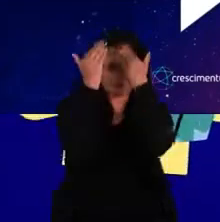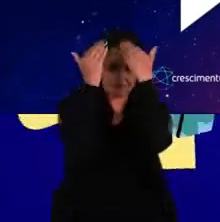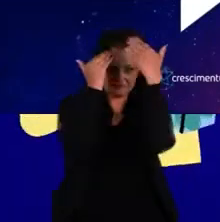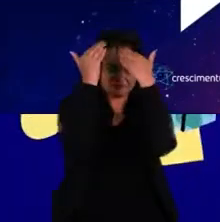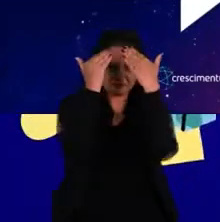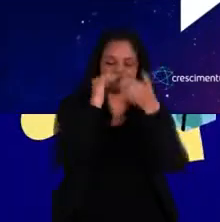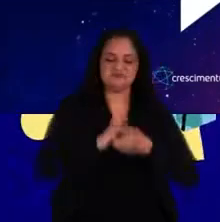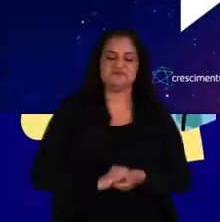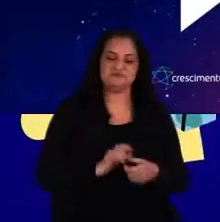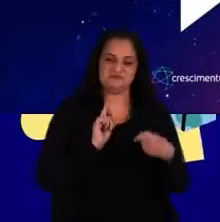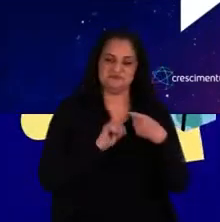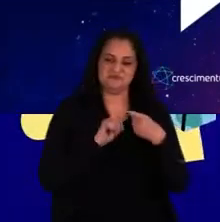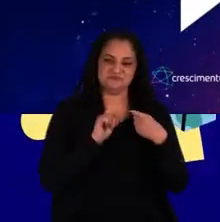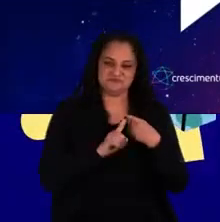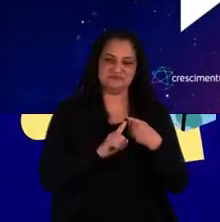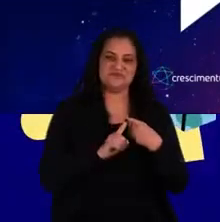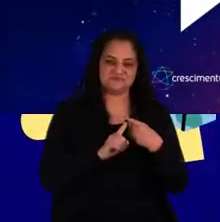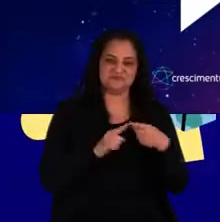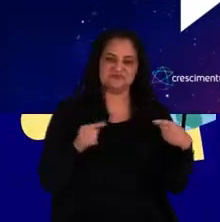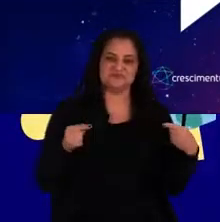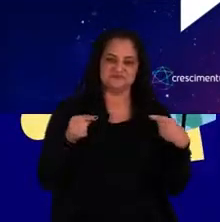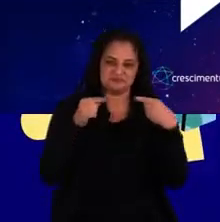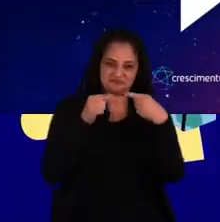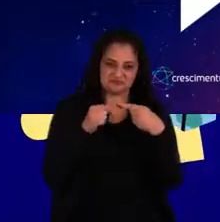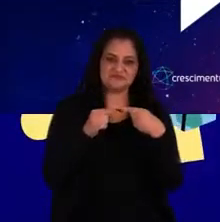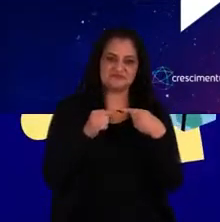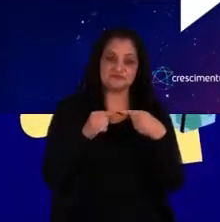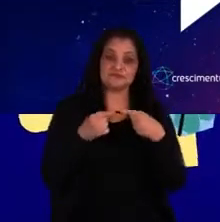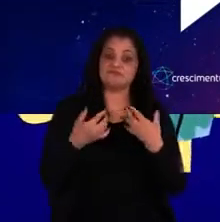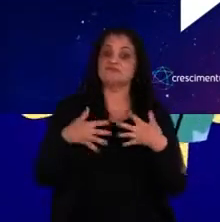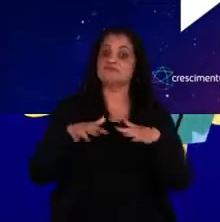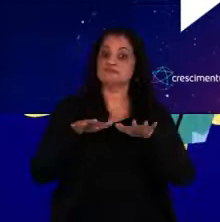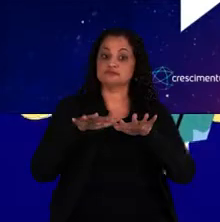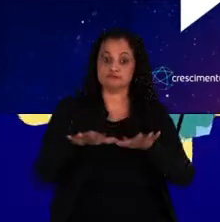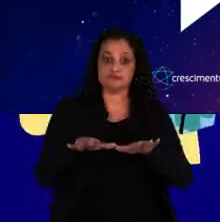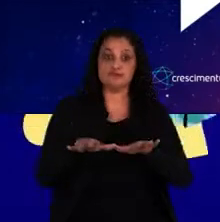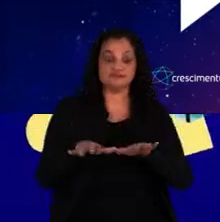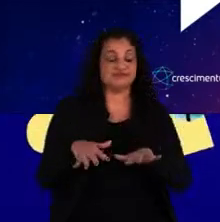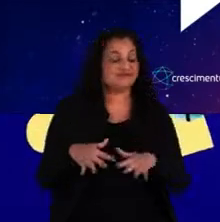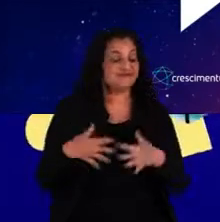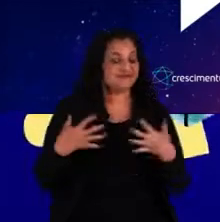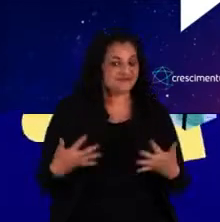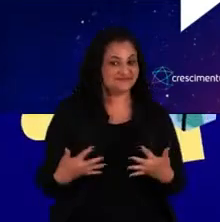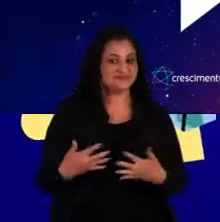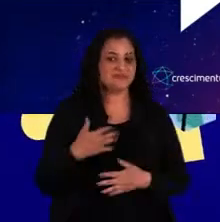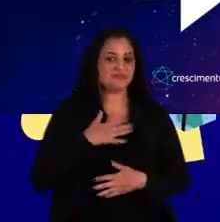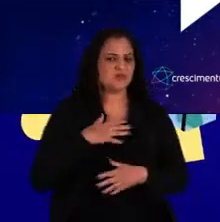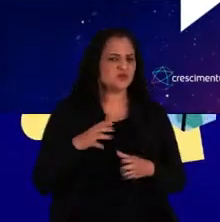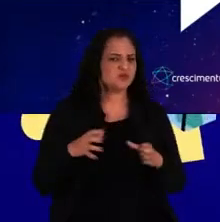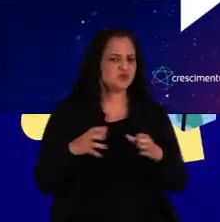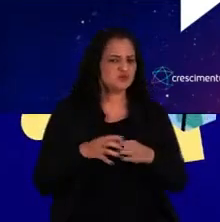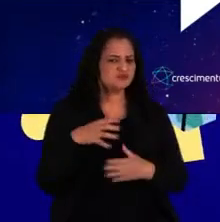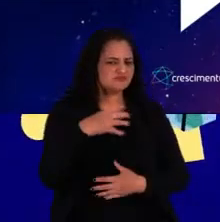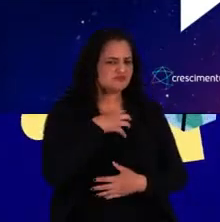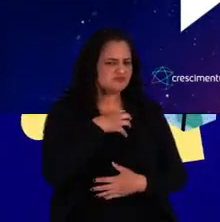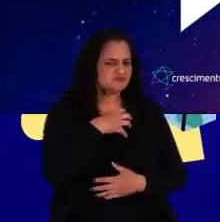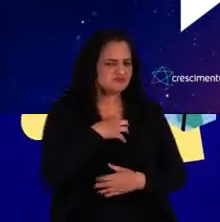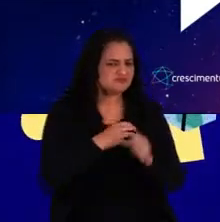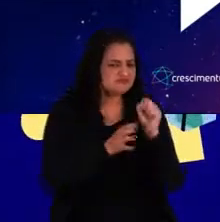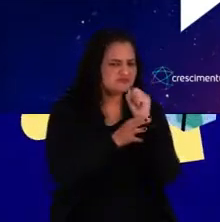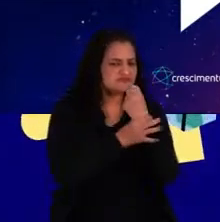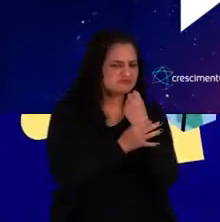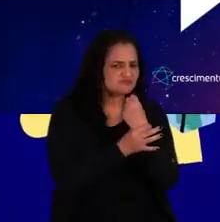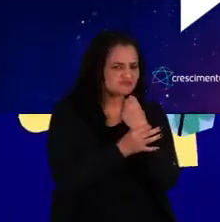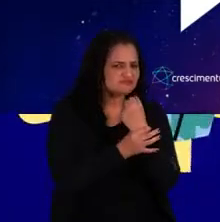psicológica. O primeiro deles está relacionado à inclusão. Então, o quanto que o meu time se sente